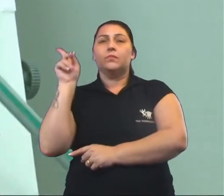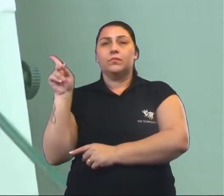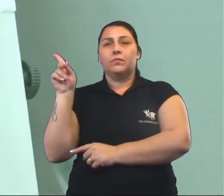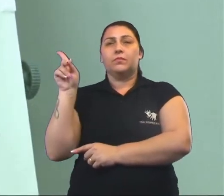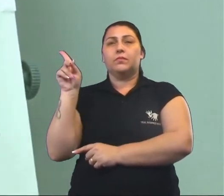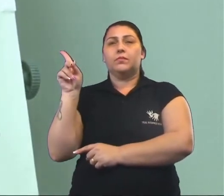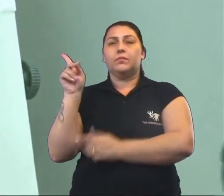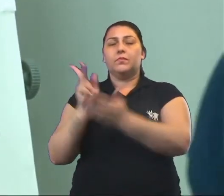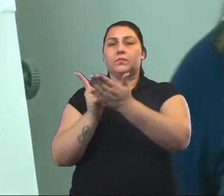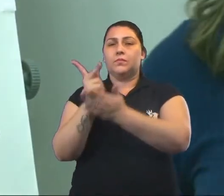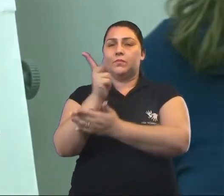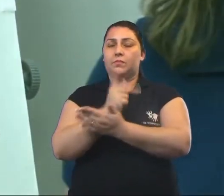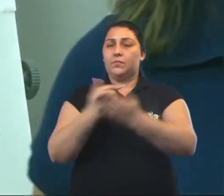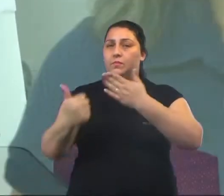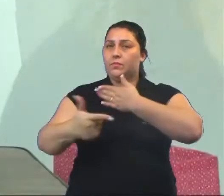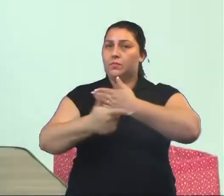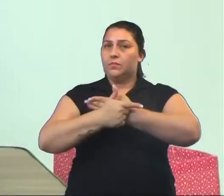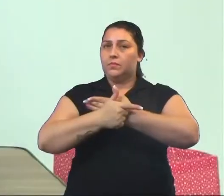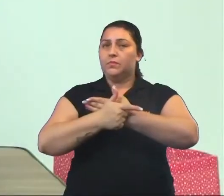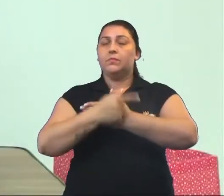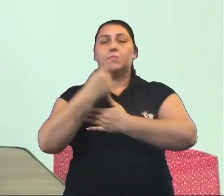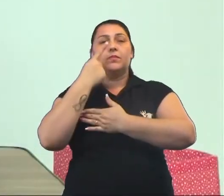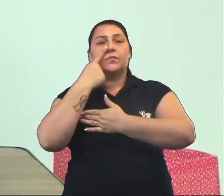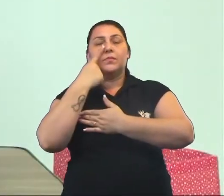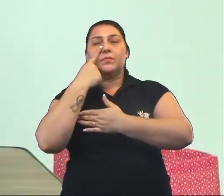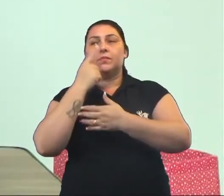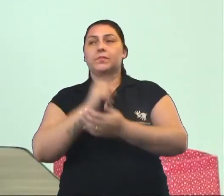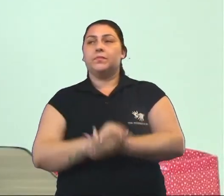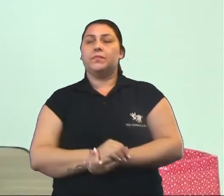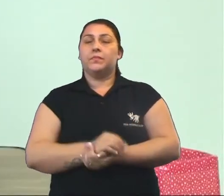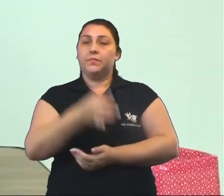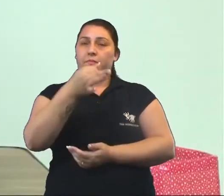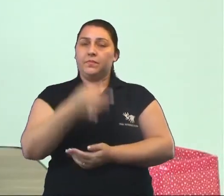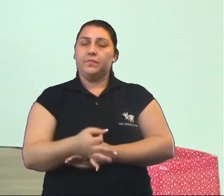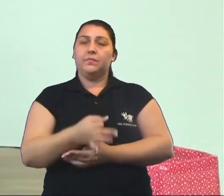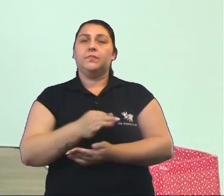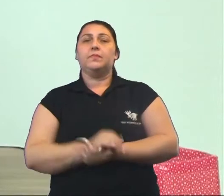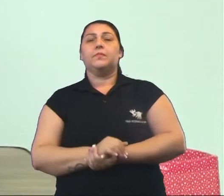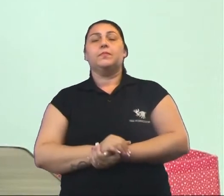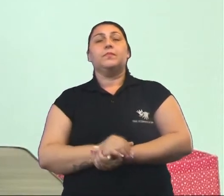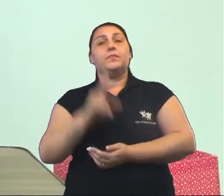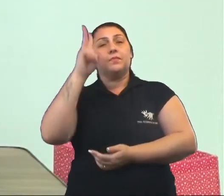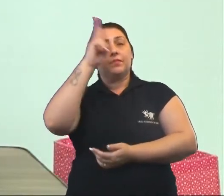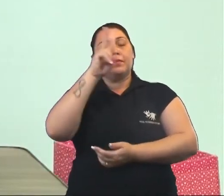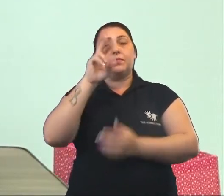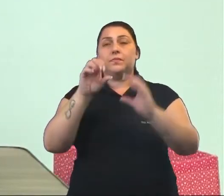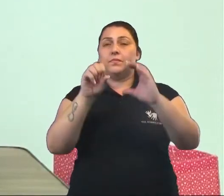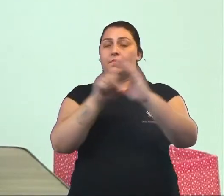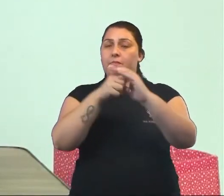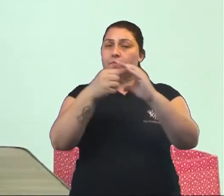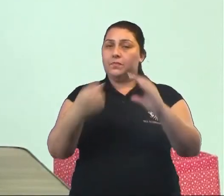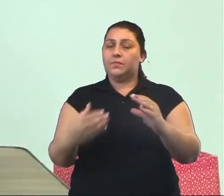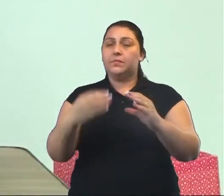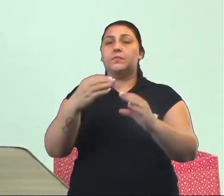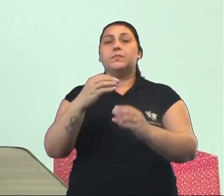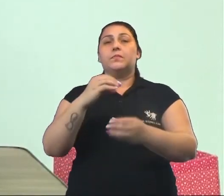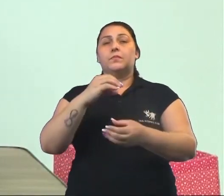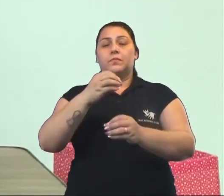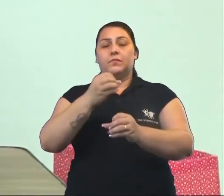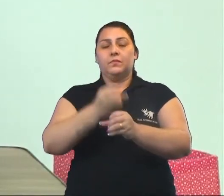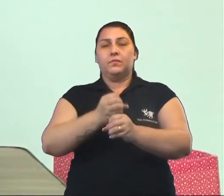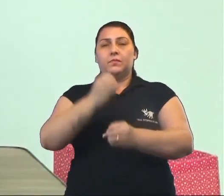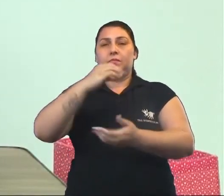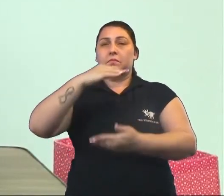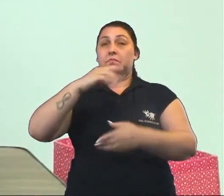no seu papel. Olha só, certo? Acabamos de relembrar as características de um cilindro, mas a